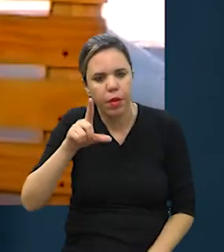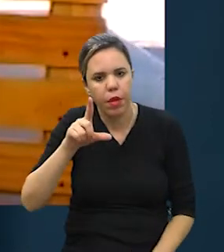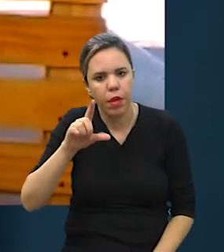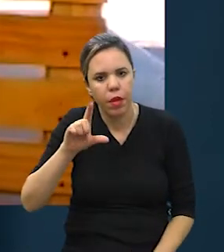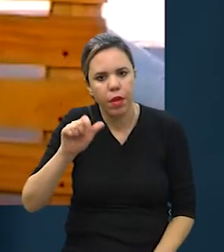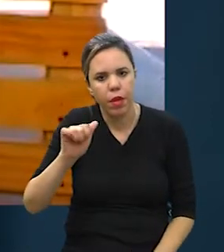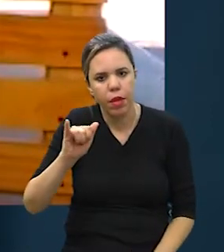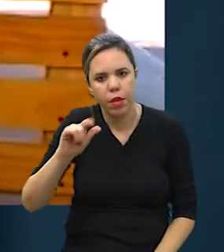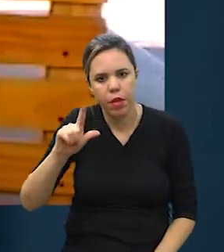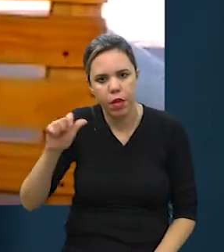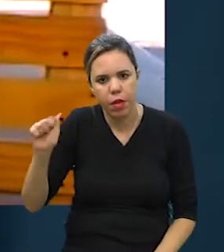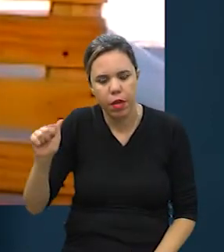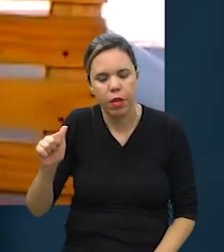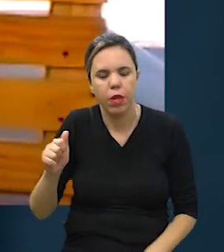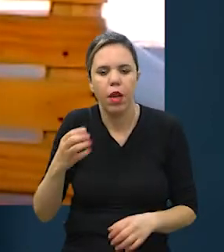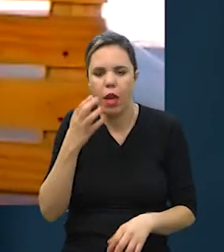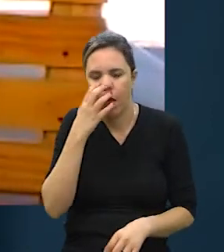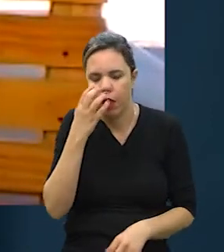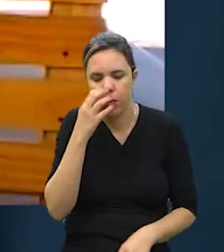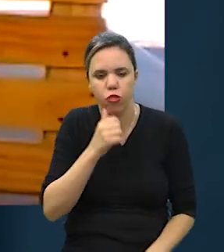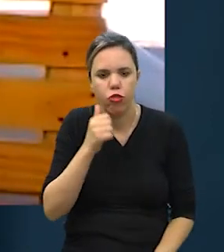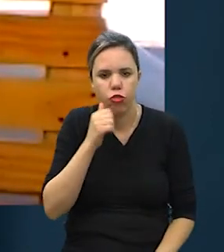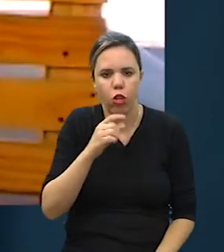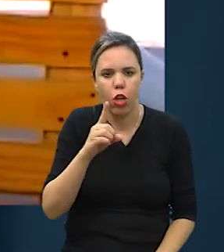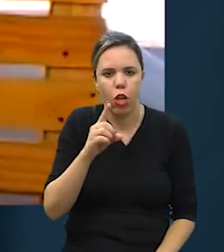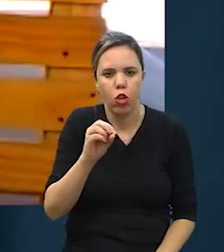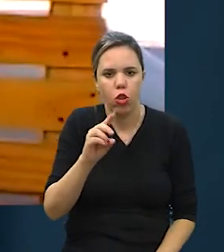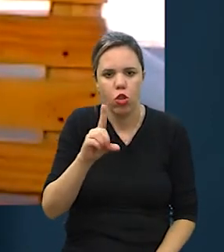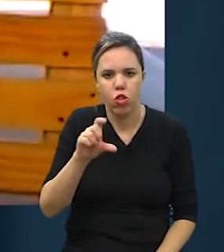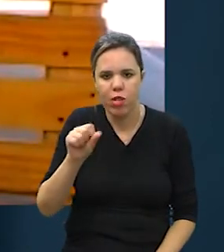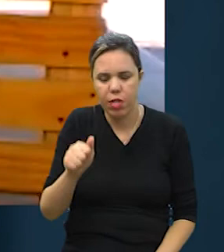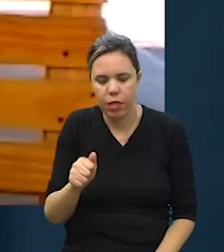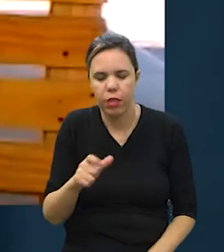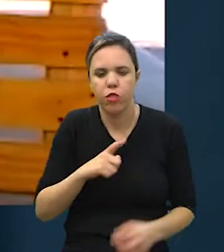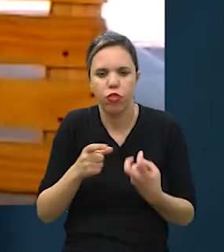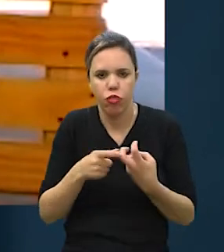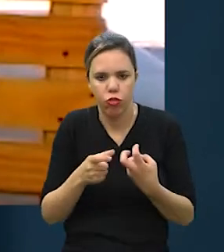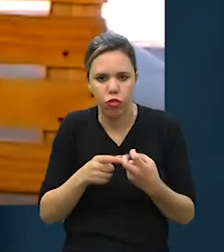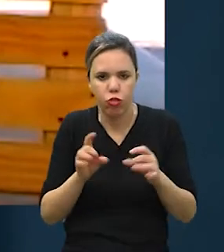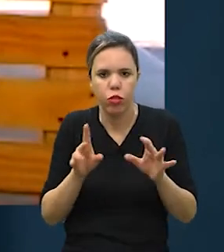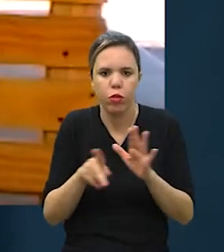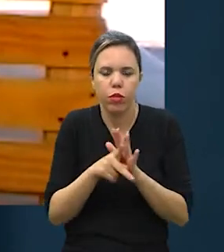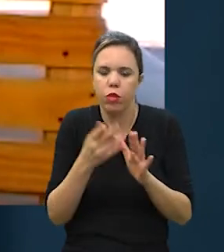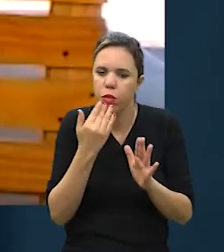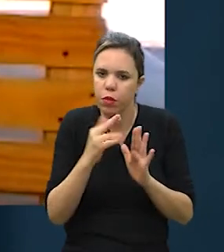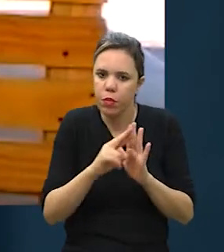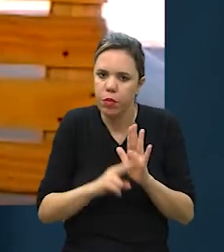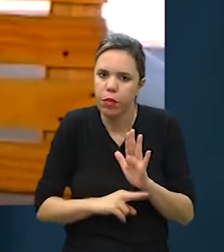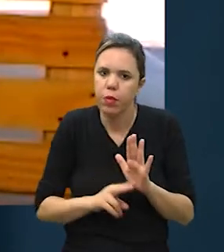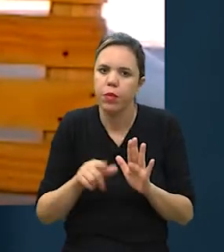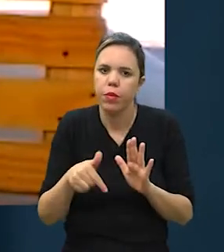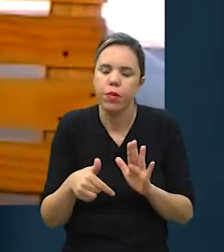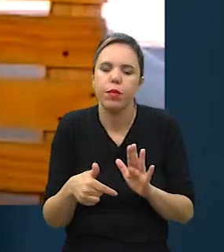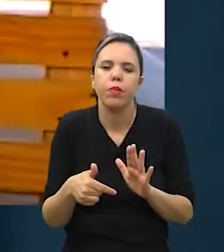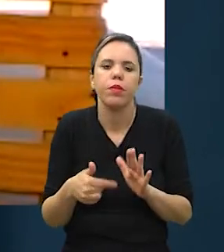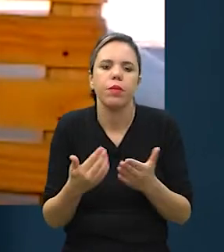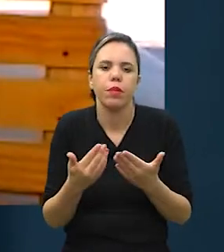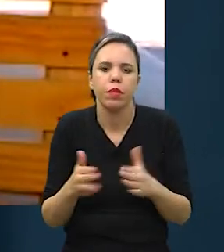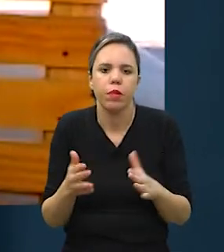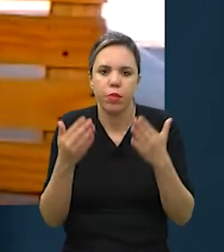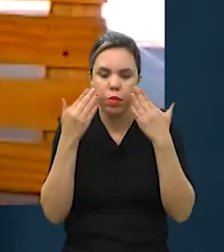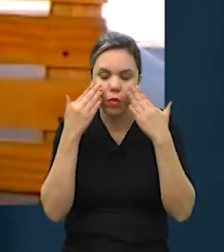da Laila, que era a cachorra do Douglas, e ela teve o acesso de um veterinário que produzia uma dieta específica para ela e aí